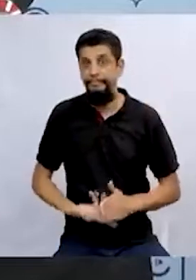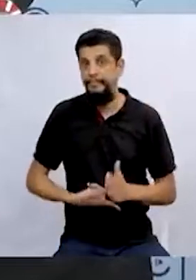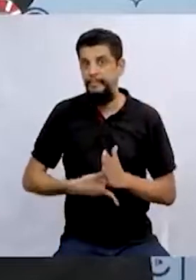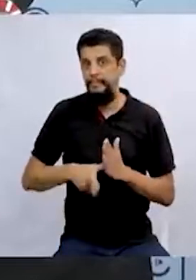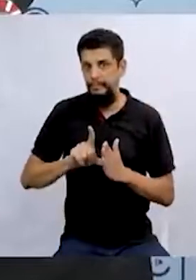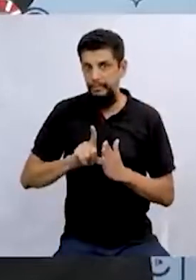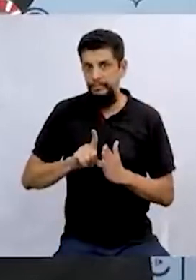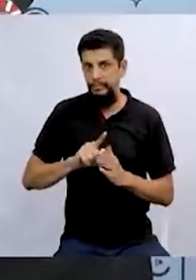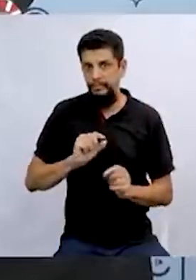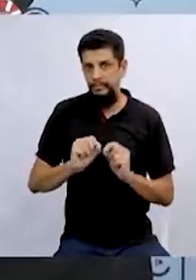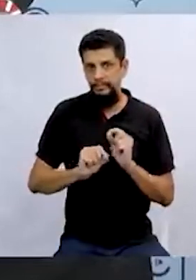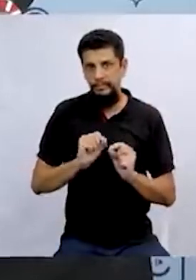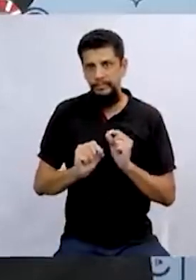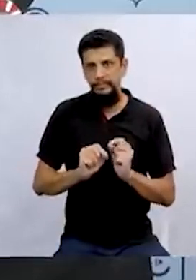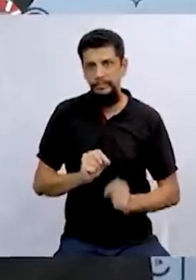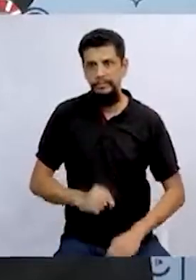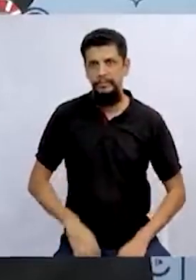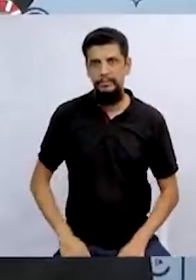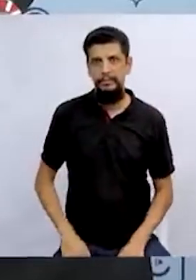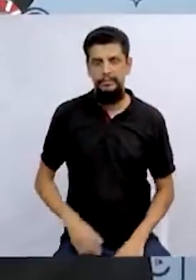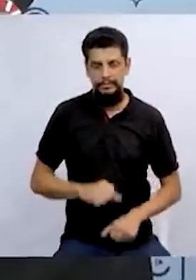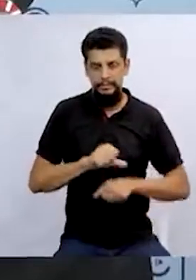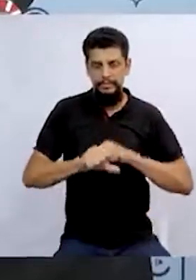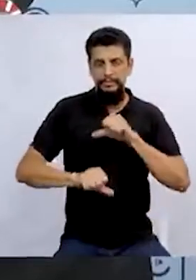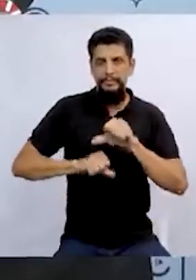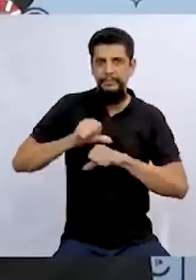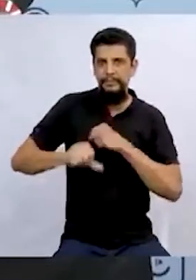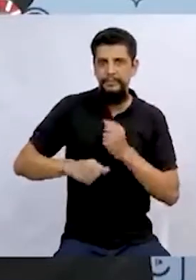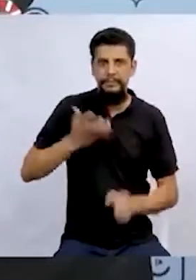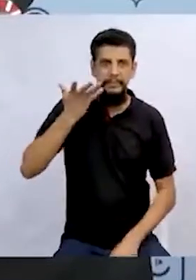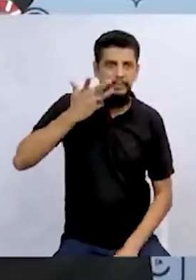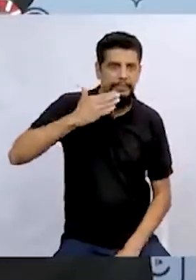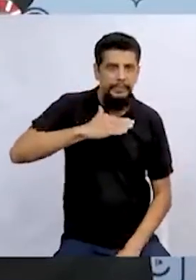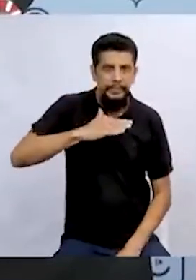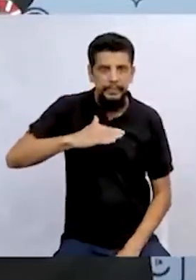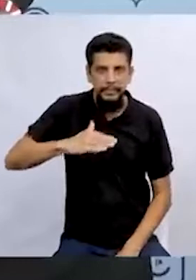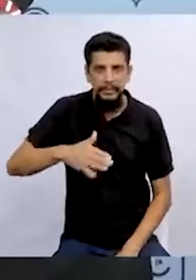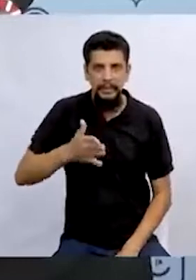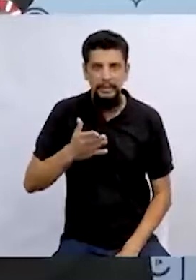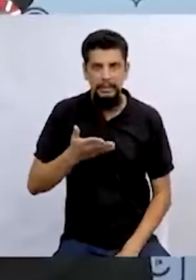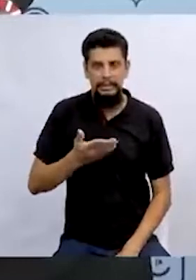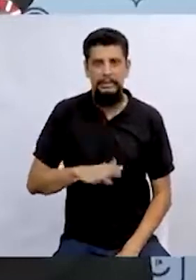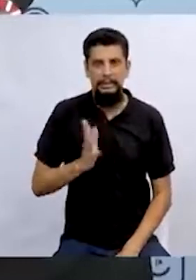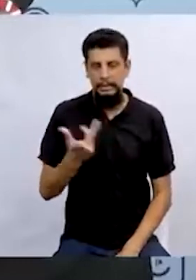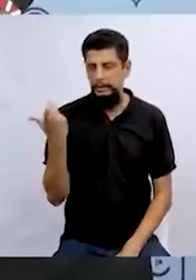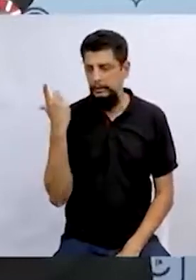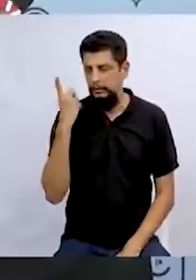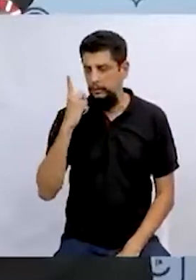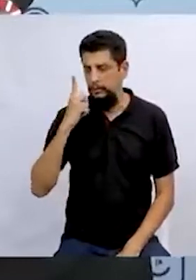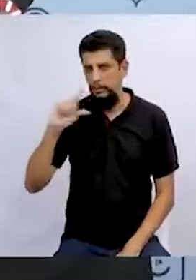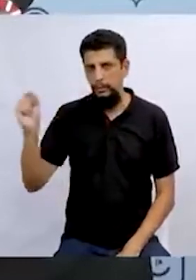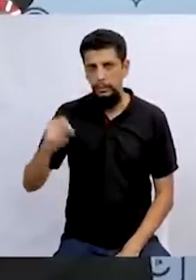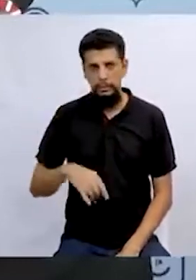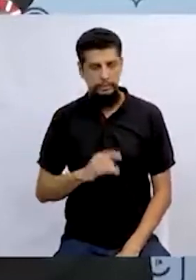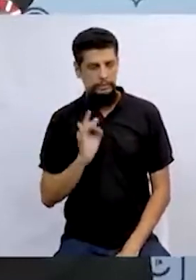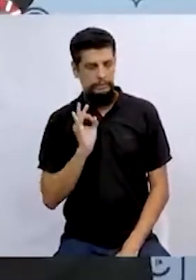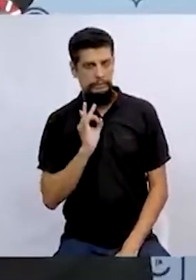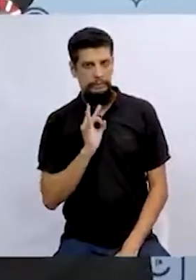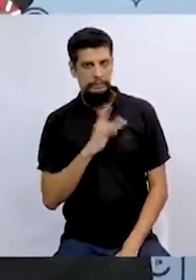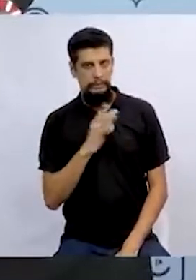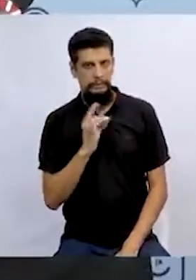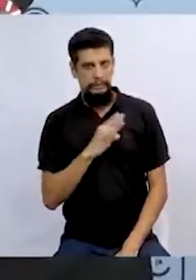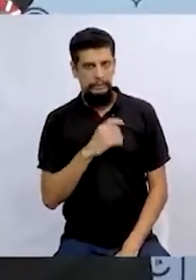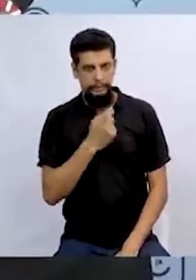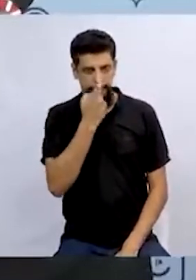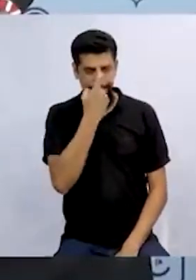Antes mesmo de ela se reabilitar, as crianças já tinham saído correndo, com medo